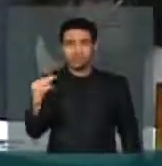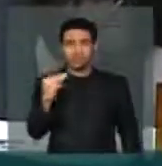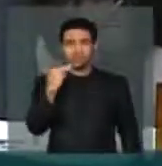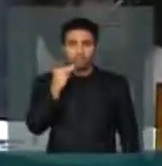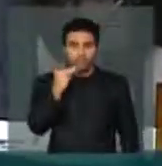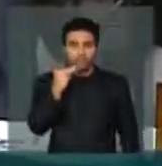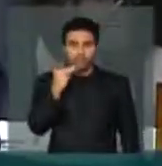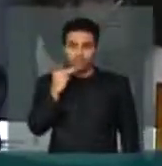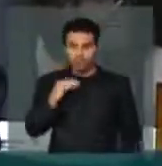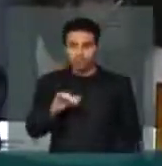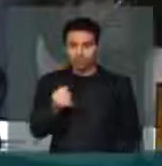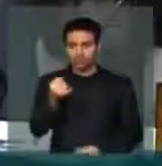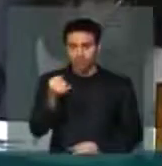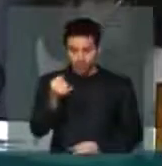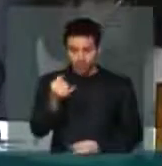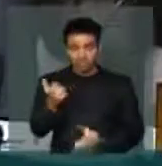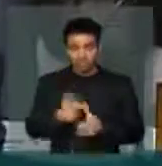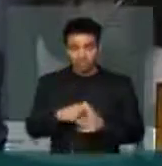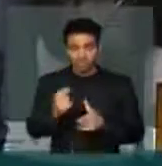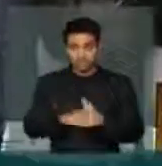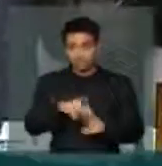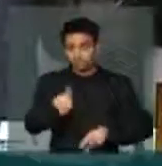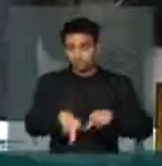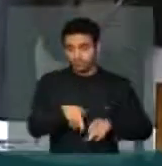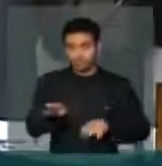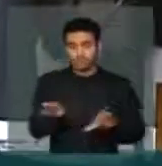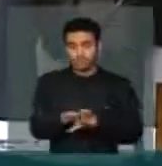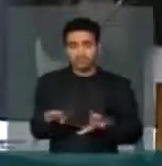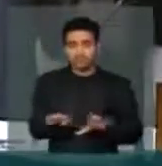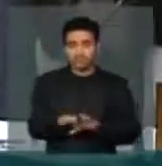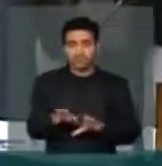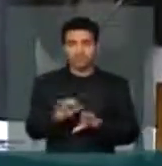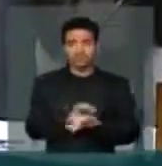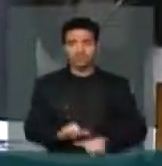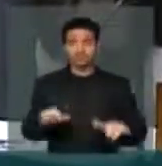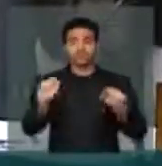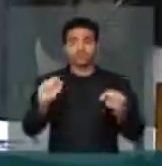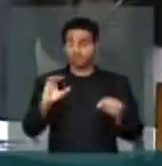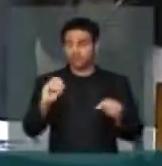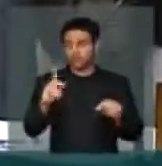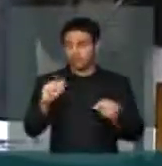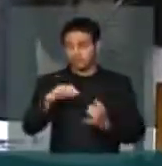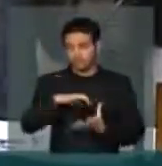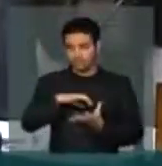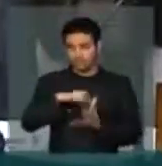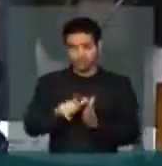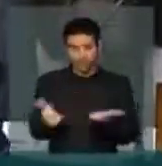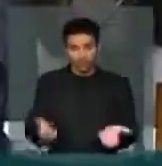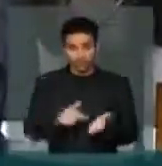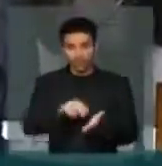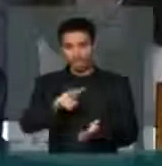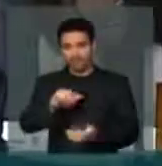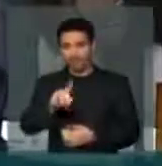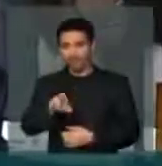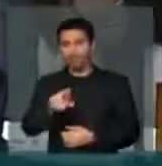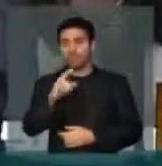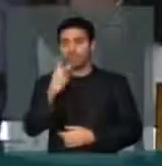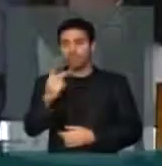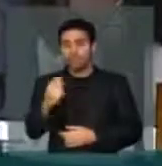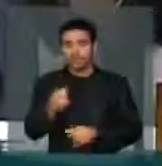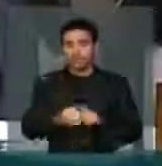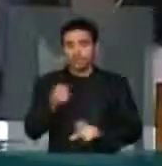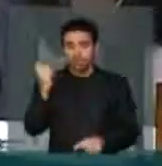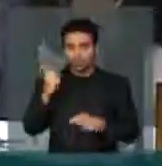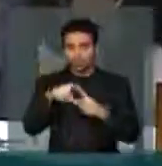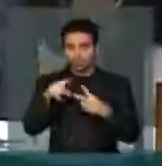juros da dívida pública e a notícia de capa do valor econômico hoje é essa. Lucro dos três